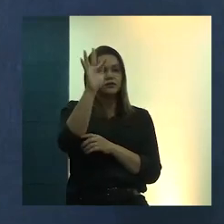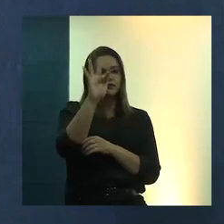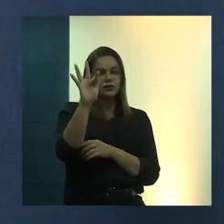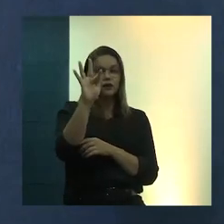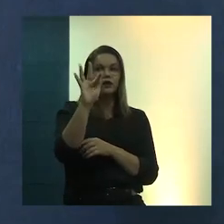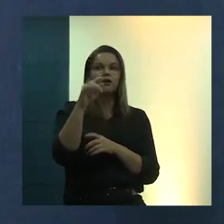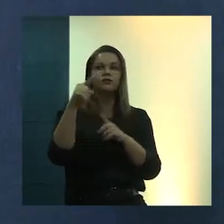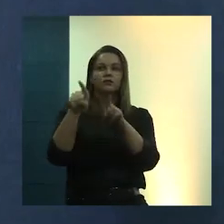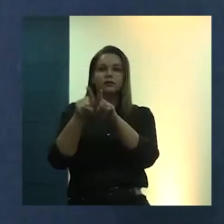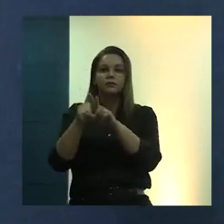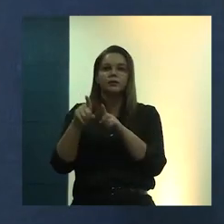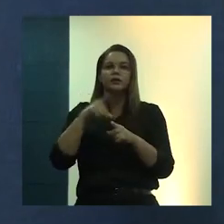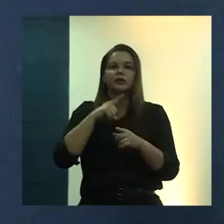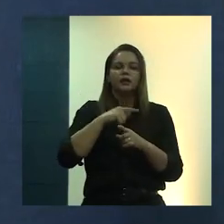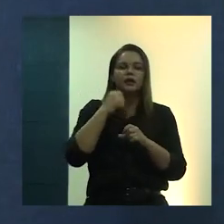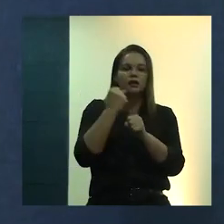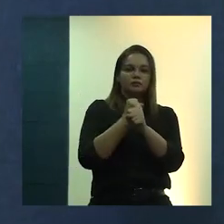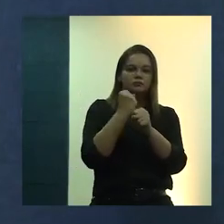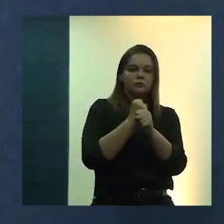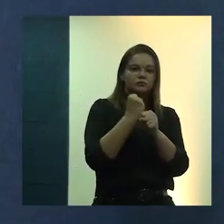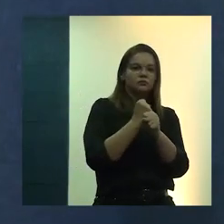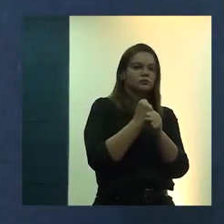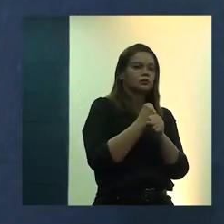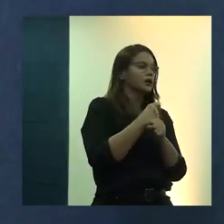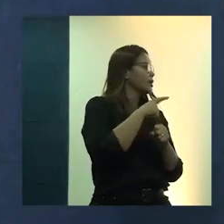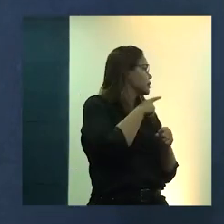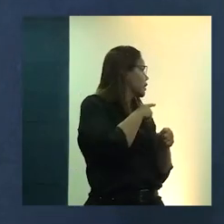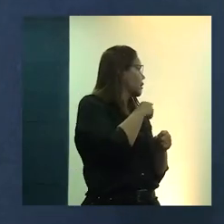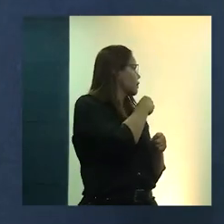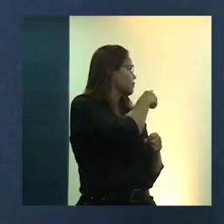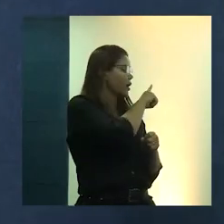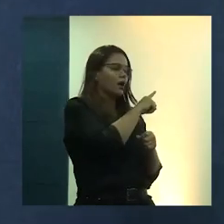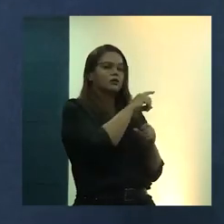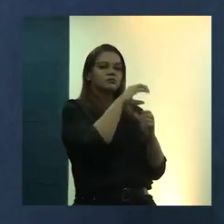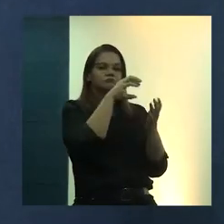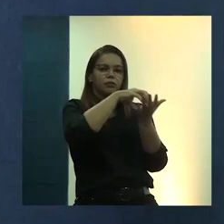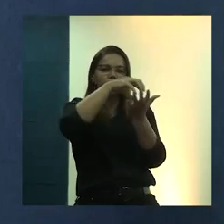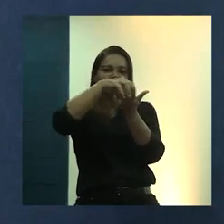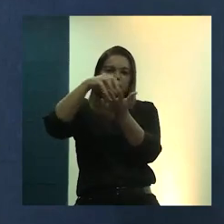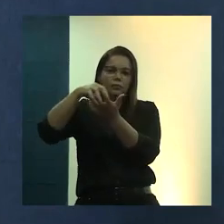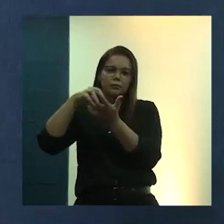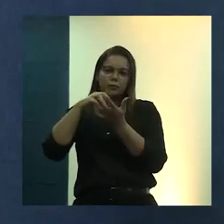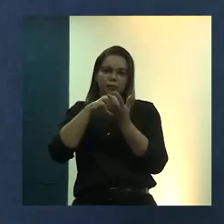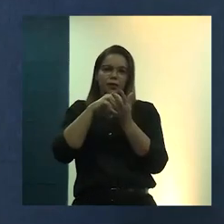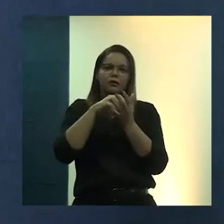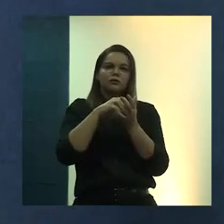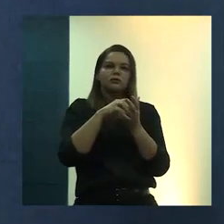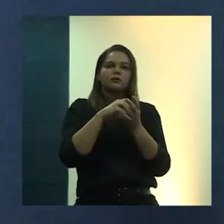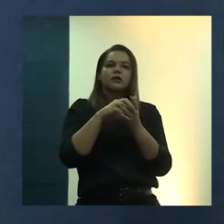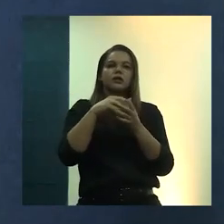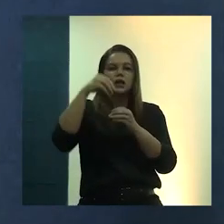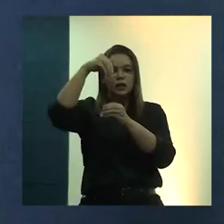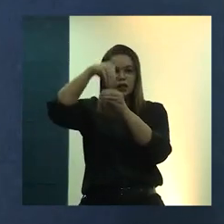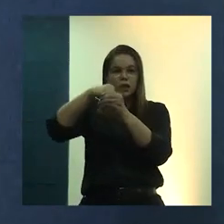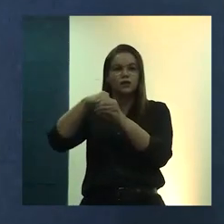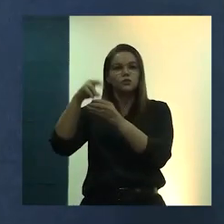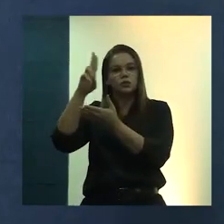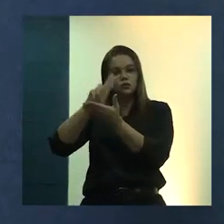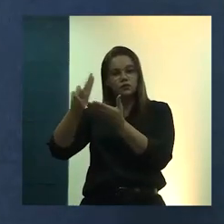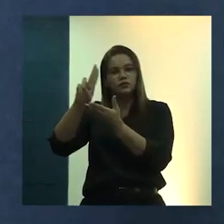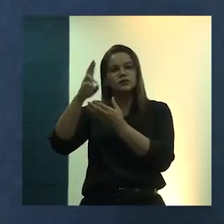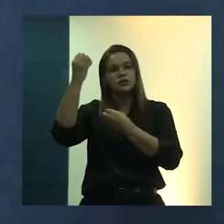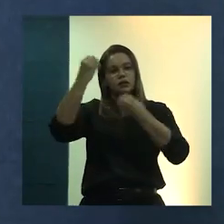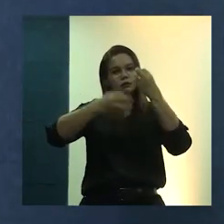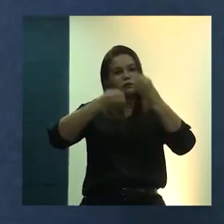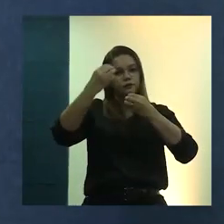-Graduação, o Lab Habitar, que o Laboratório de Habitação em Cidade, e a Residência de Arquitetura, Urbanismo e Engenharia, que eu vou estar falando,